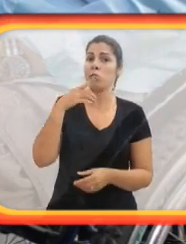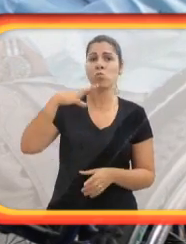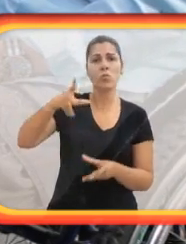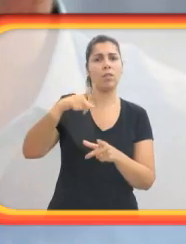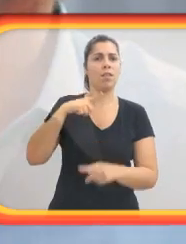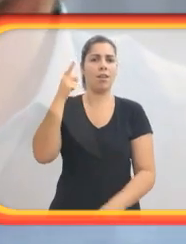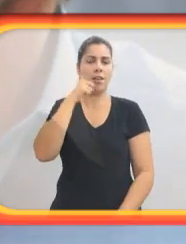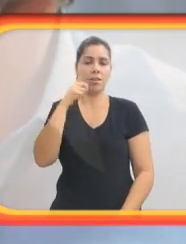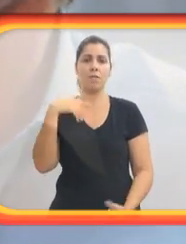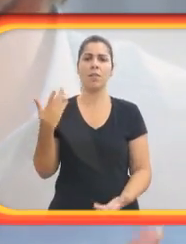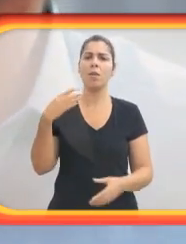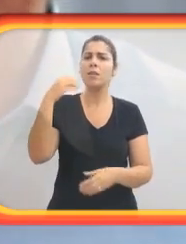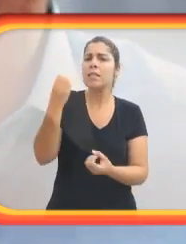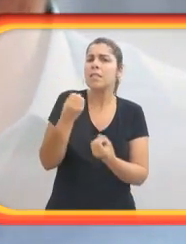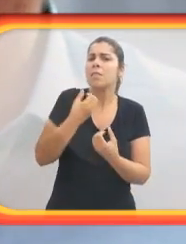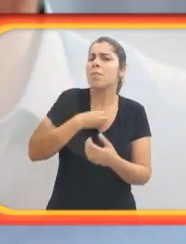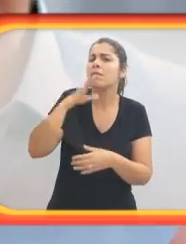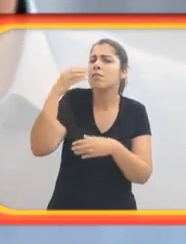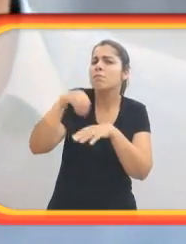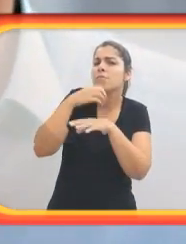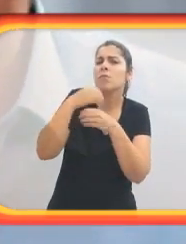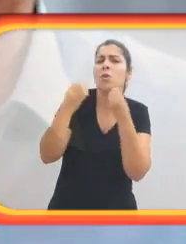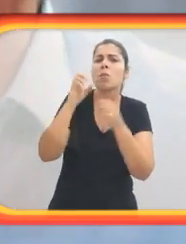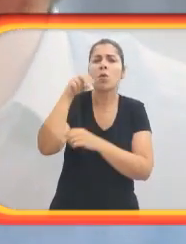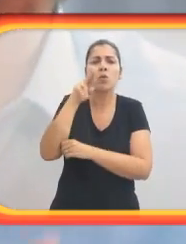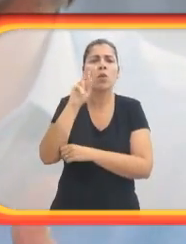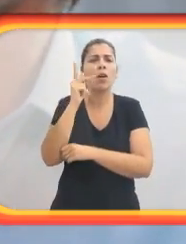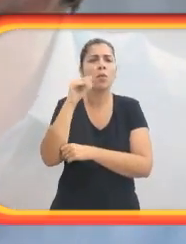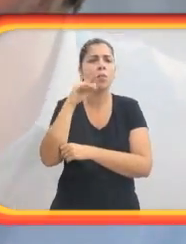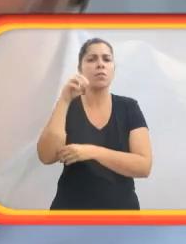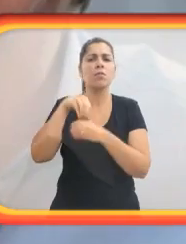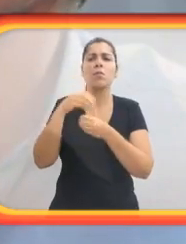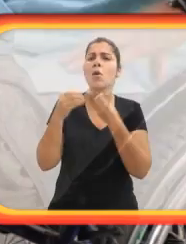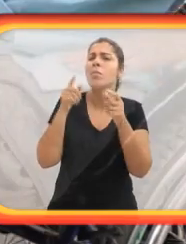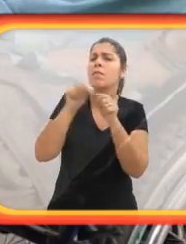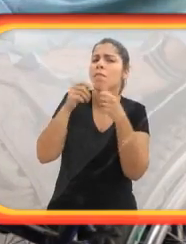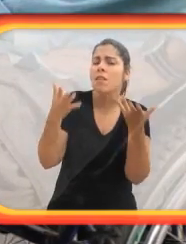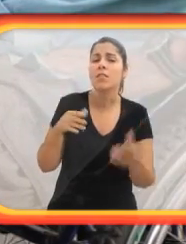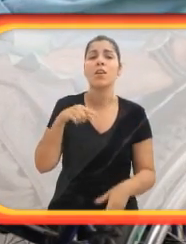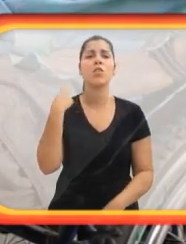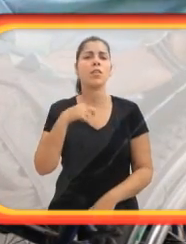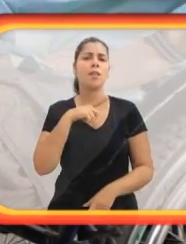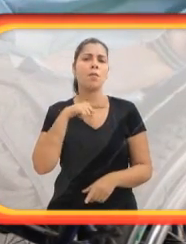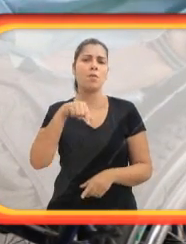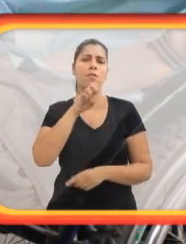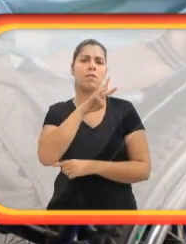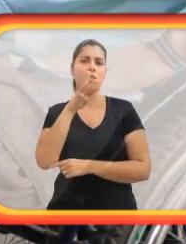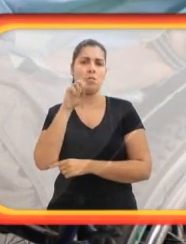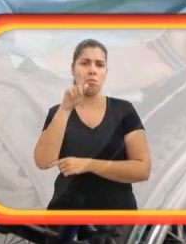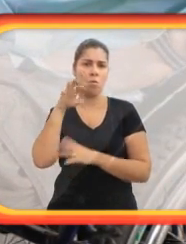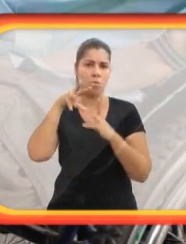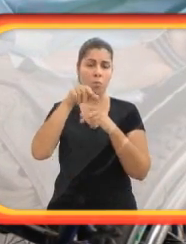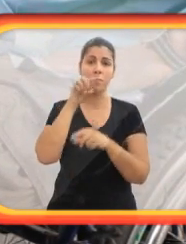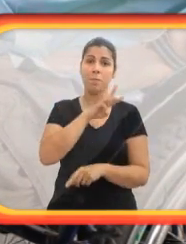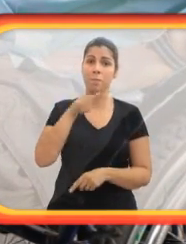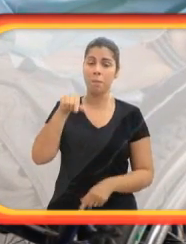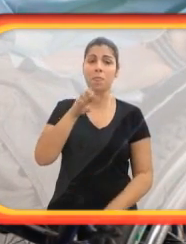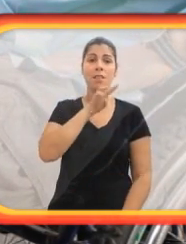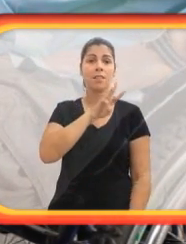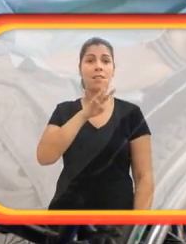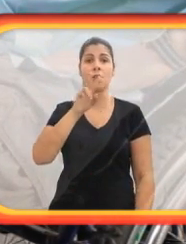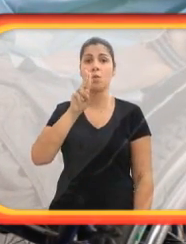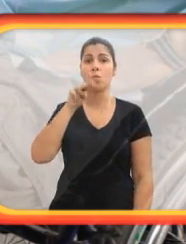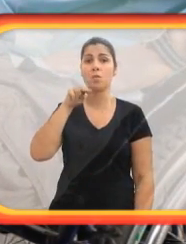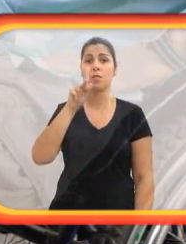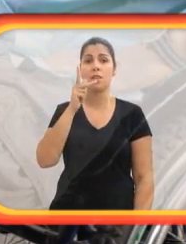todo ganha. Para quem quiser ter mais informações sobre o ONU Habitat, como é que ela faz? Nós temos o site global da nossa sede, que é www